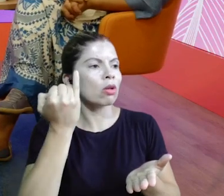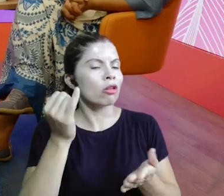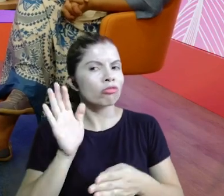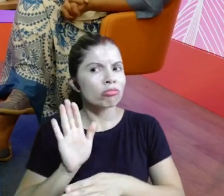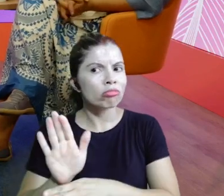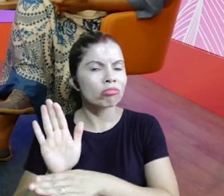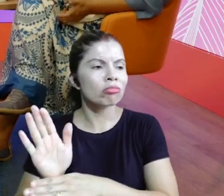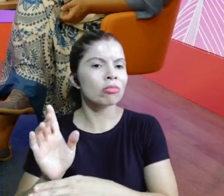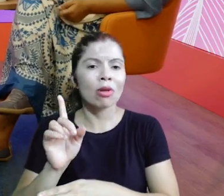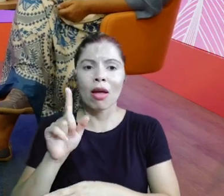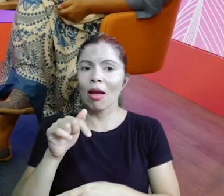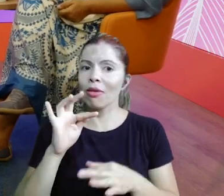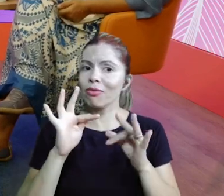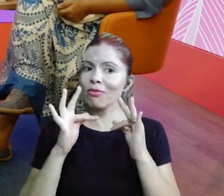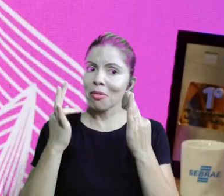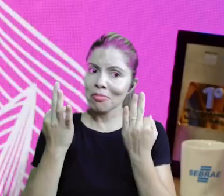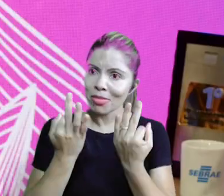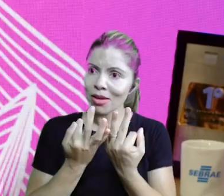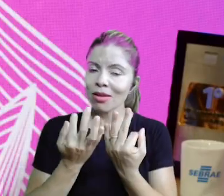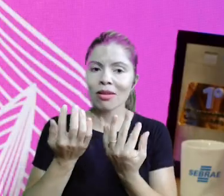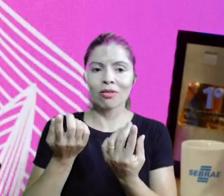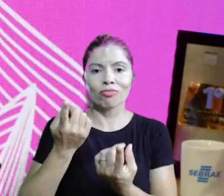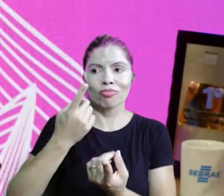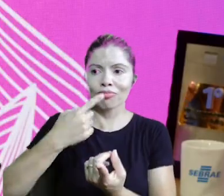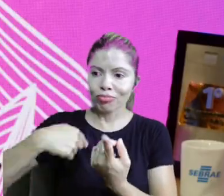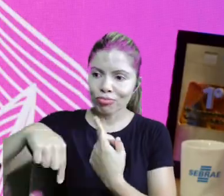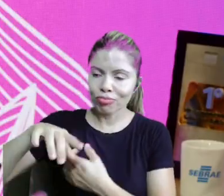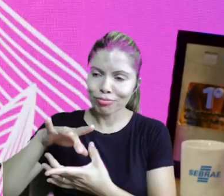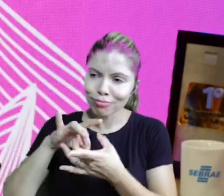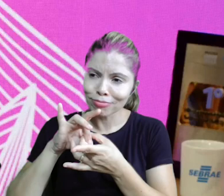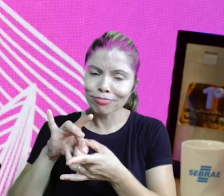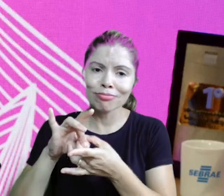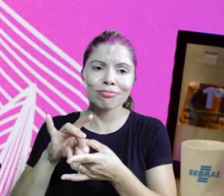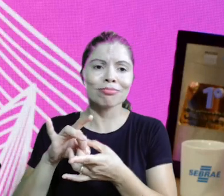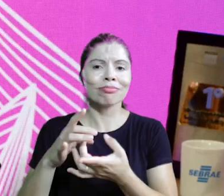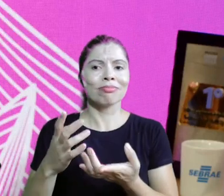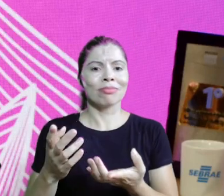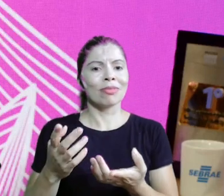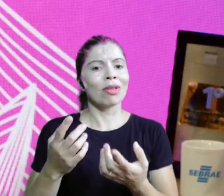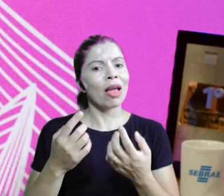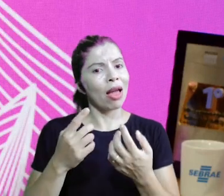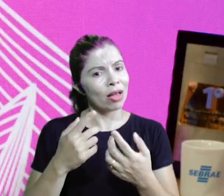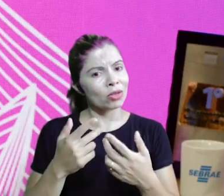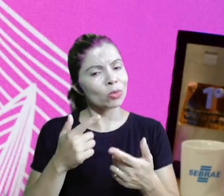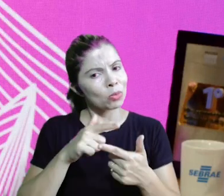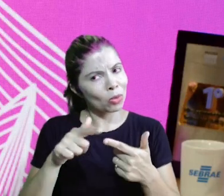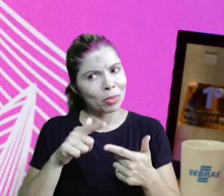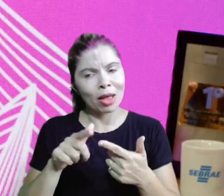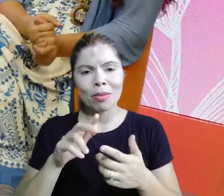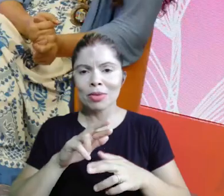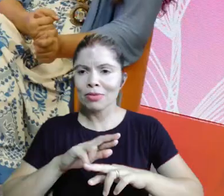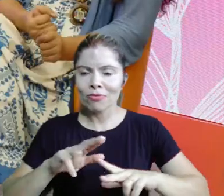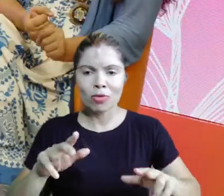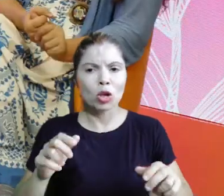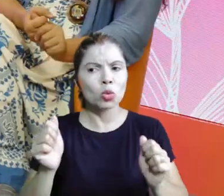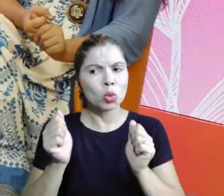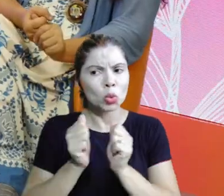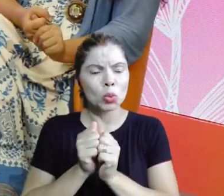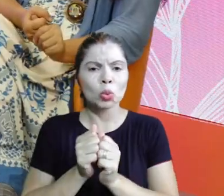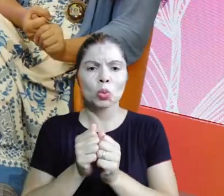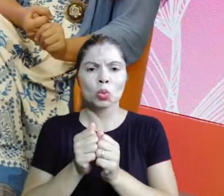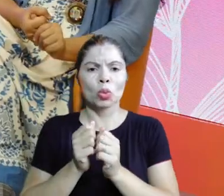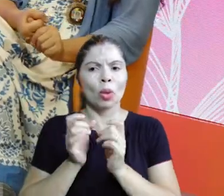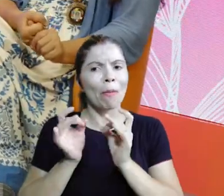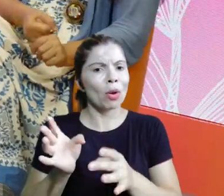a gente vê a família ali, é, carregando o piano junto, né, Gabi? Ele veste a camisa, ele veste a vental da